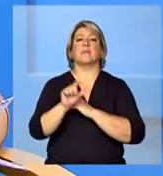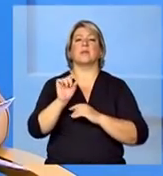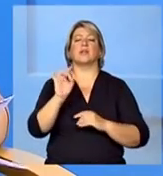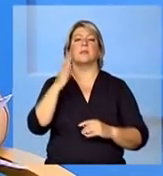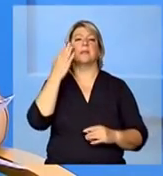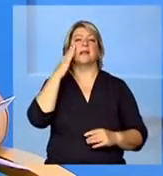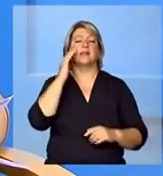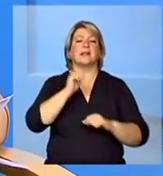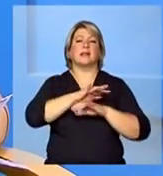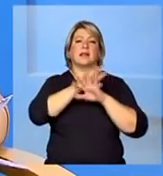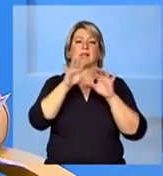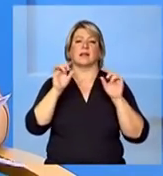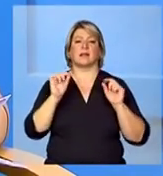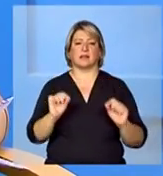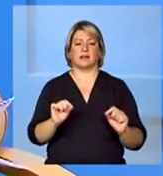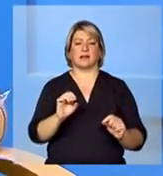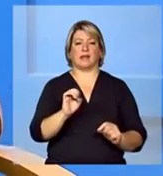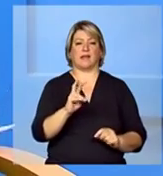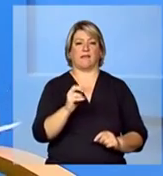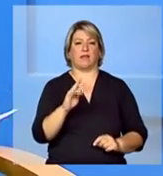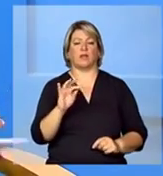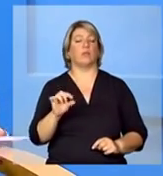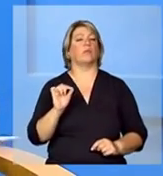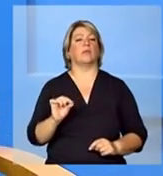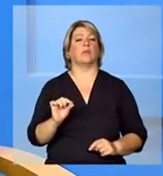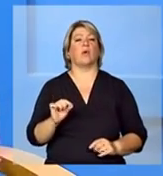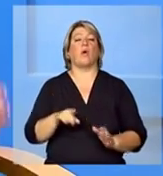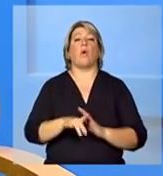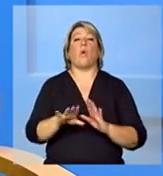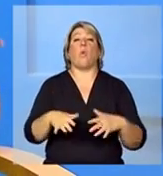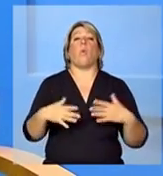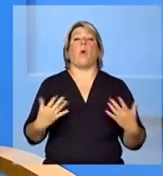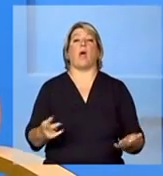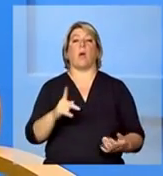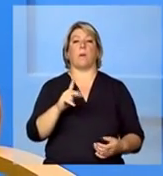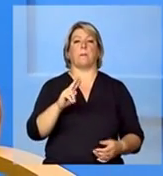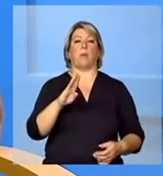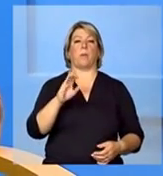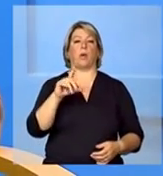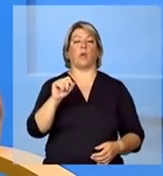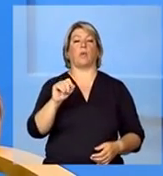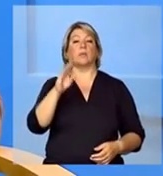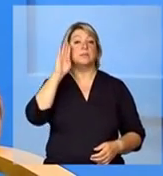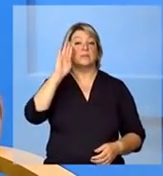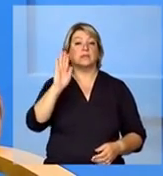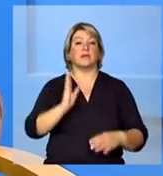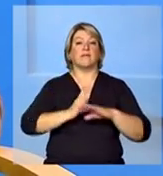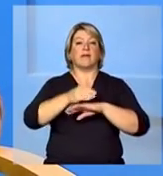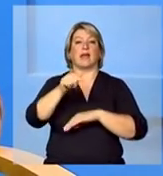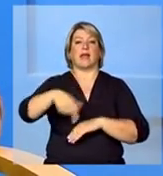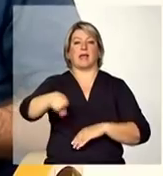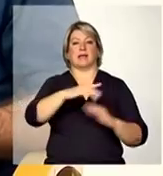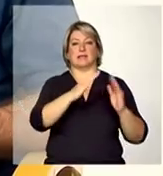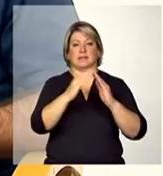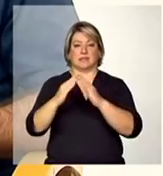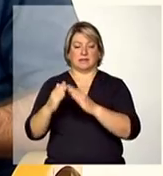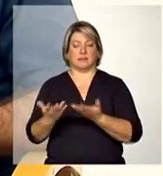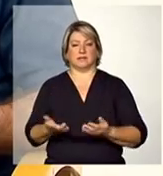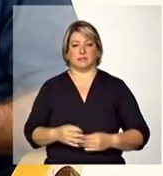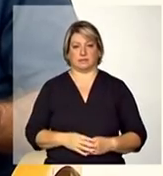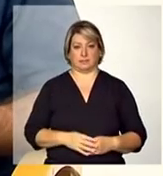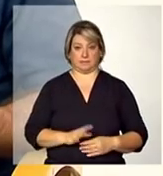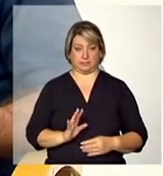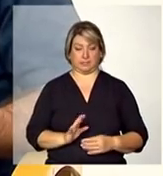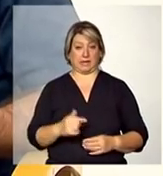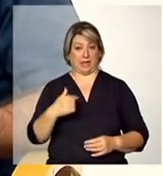Everton Everton, perdão Qual que é o público-alvo então dessas residências? Então a gente eu